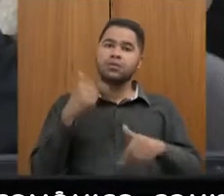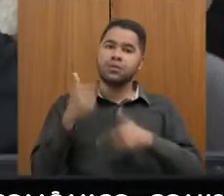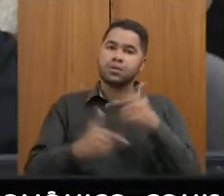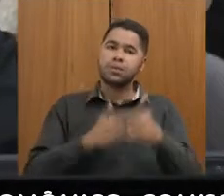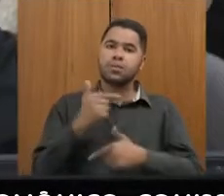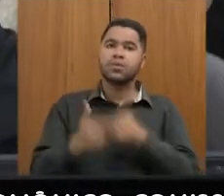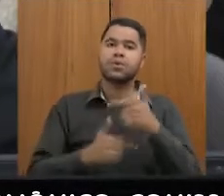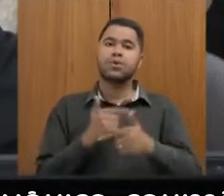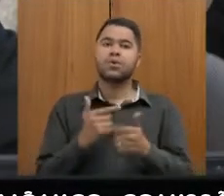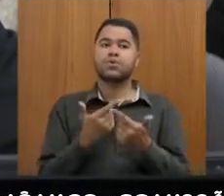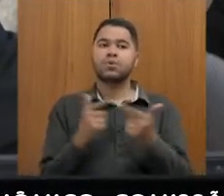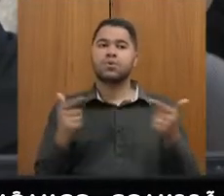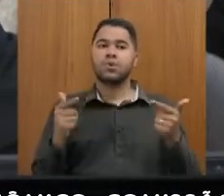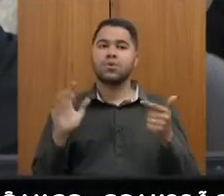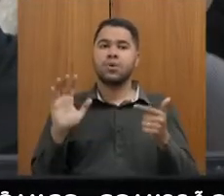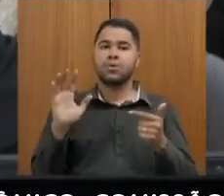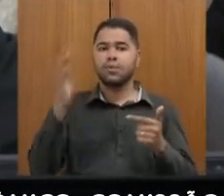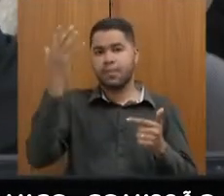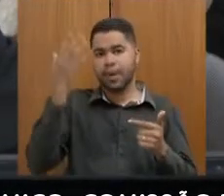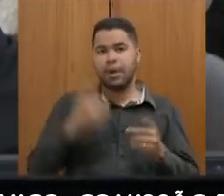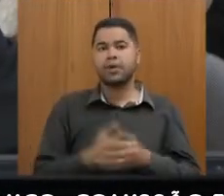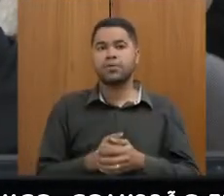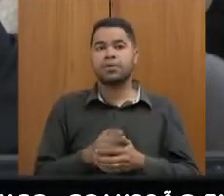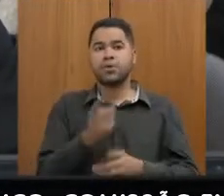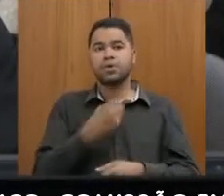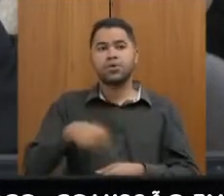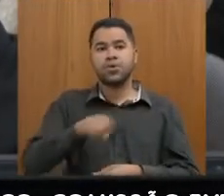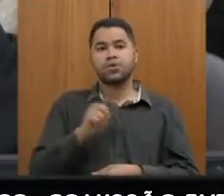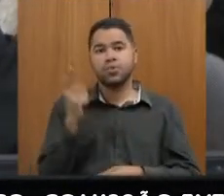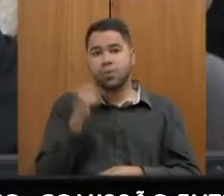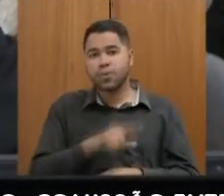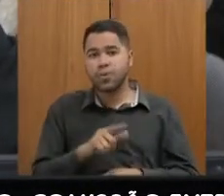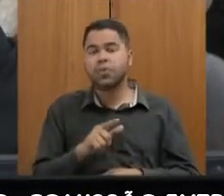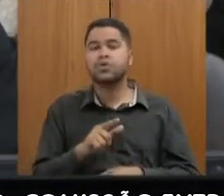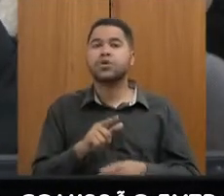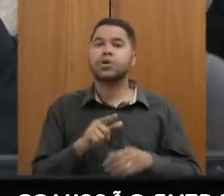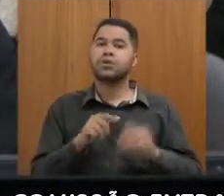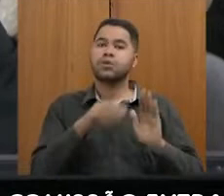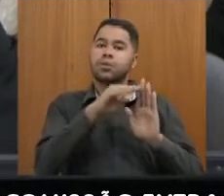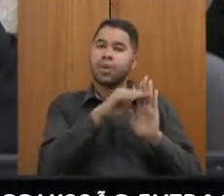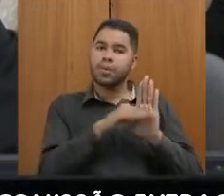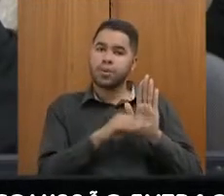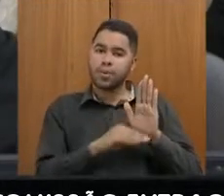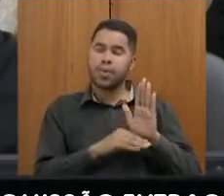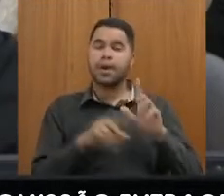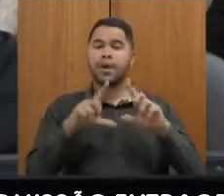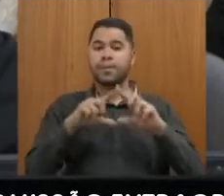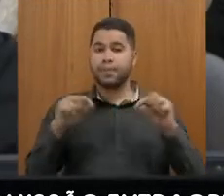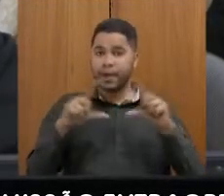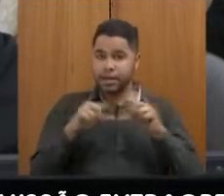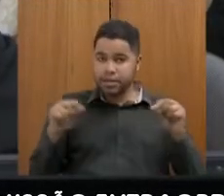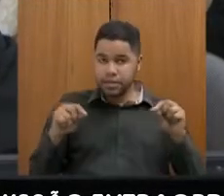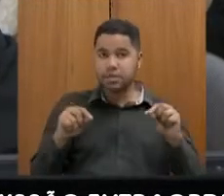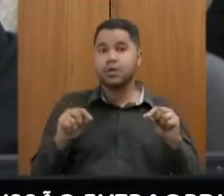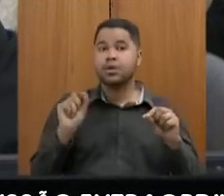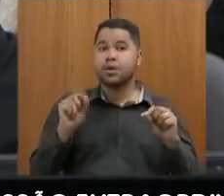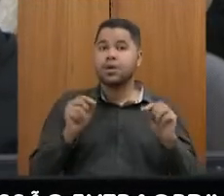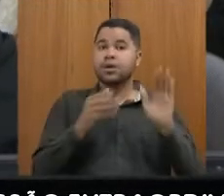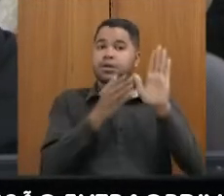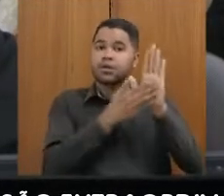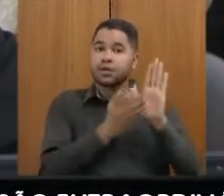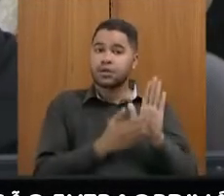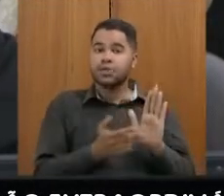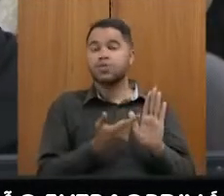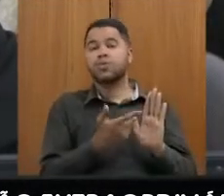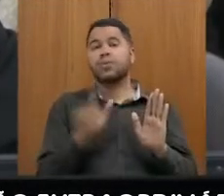para que não haja impacto, não quer dizer que a gente vai conseguir, a gente tem trabalhado sistematicamente com Brasília, no sentido que isso seja tratado de uma